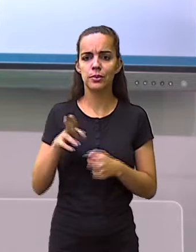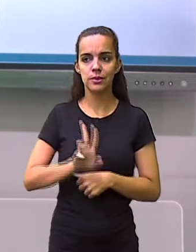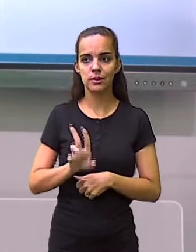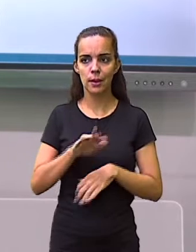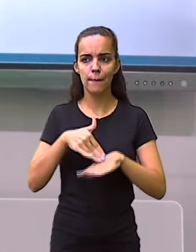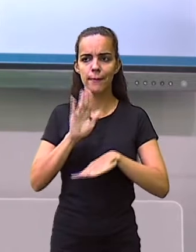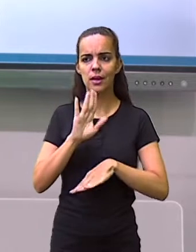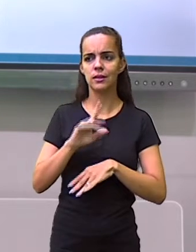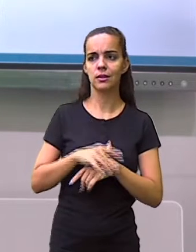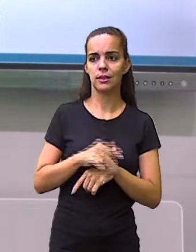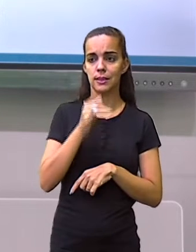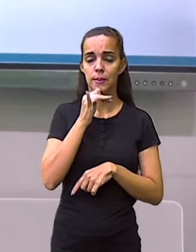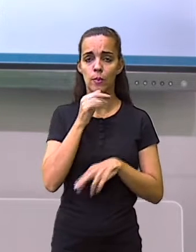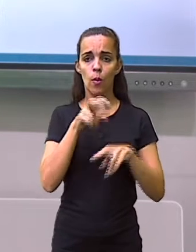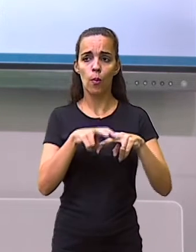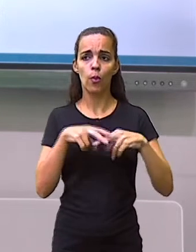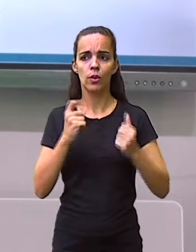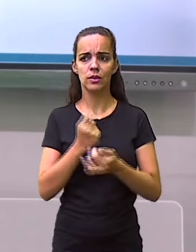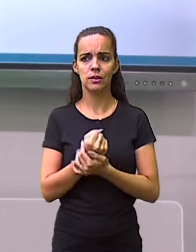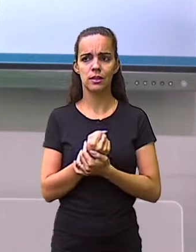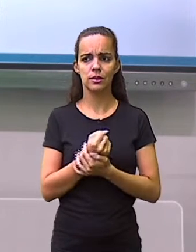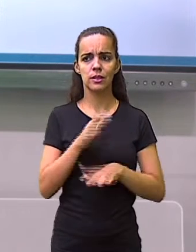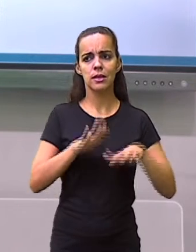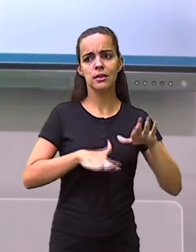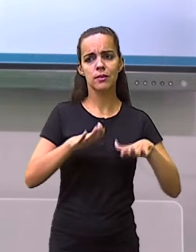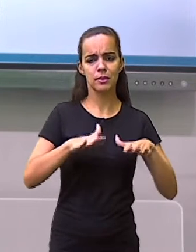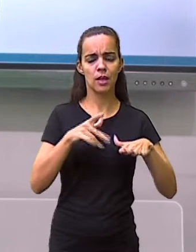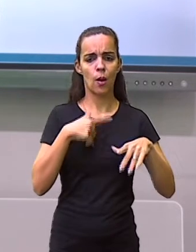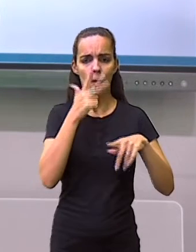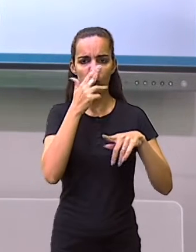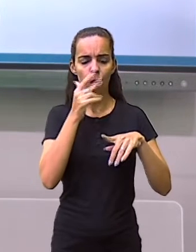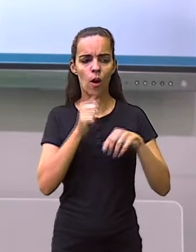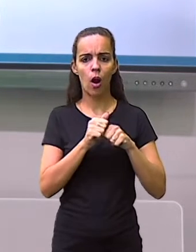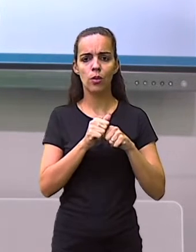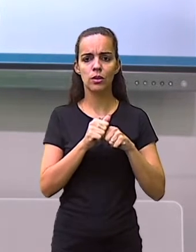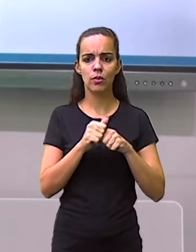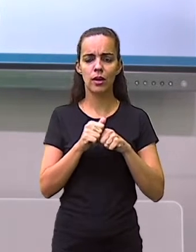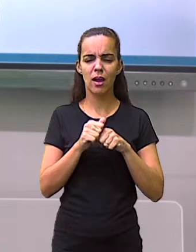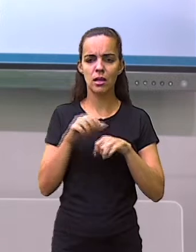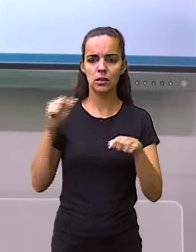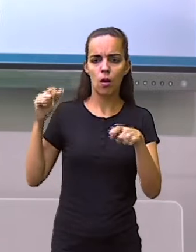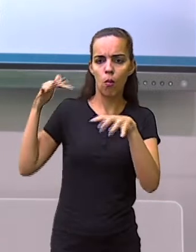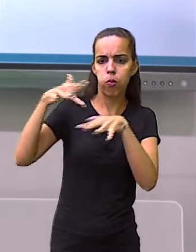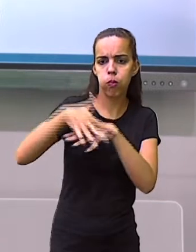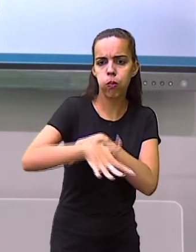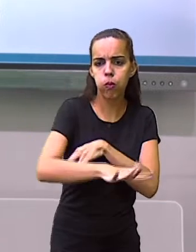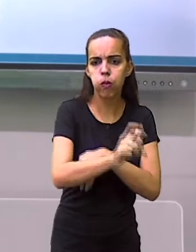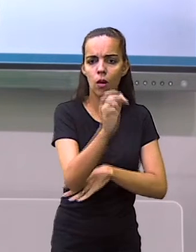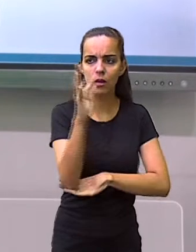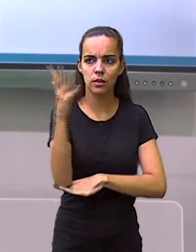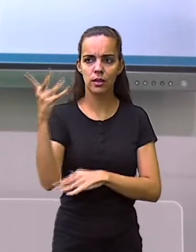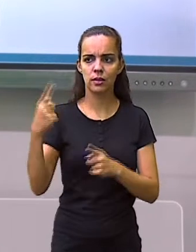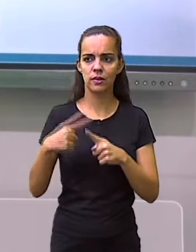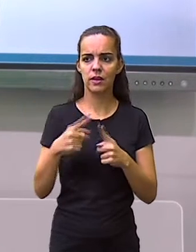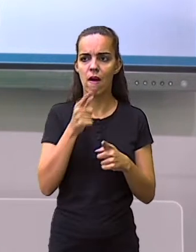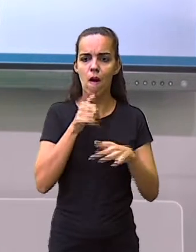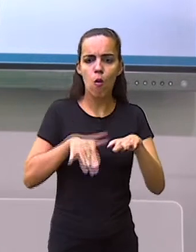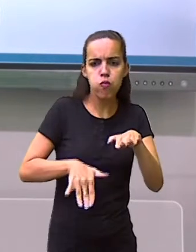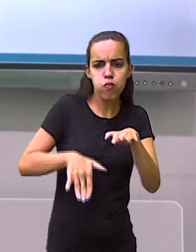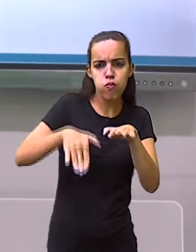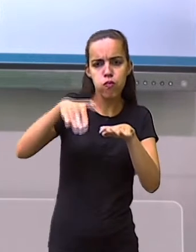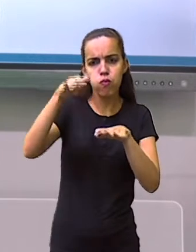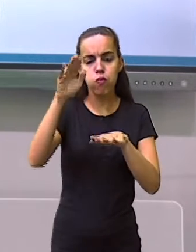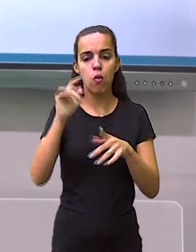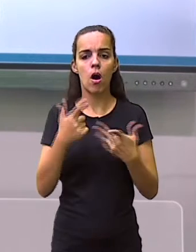lugares com a ocorrência de desastres ambientais, como, por exemplo, secas, período de